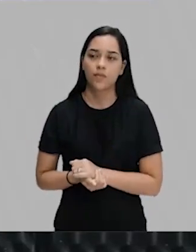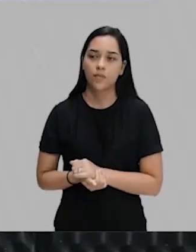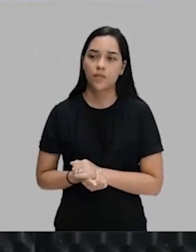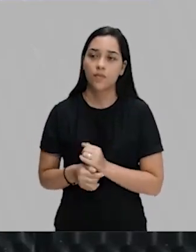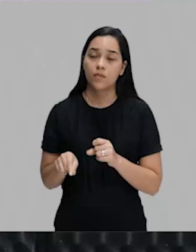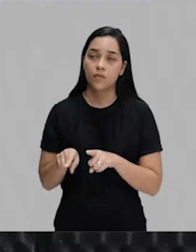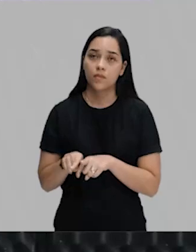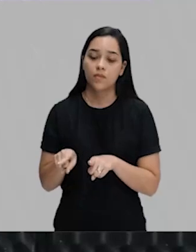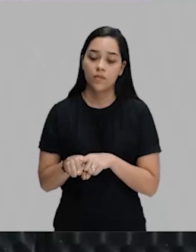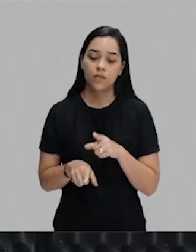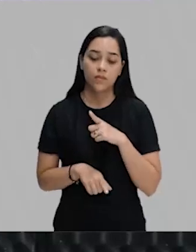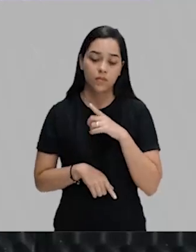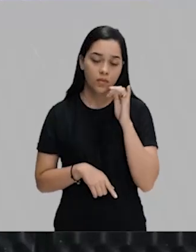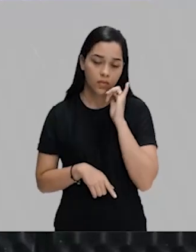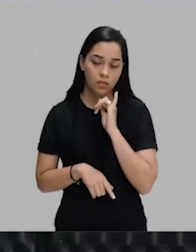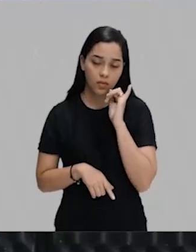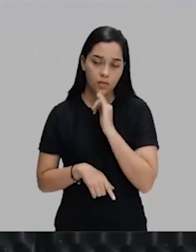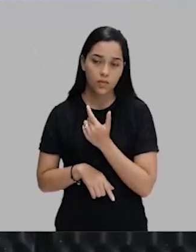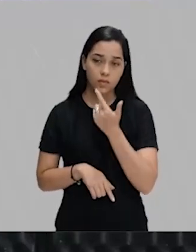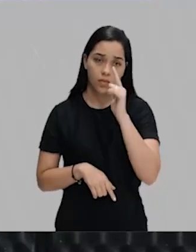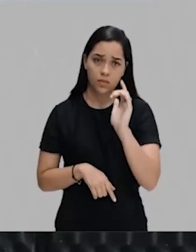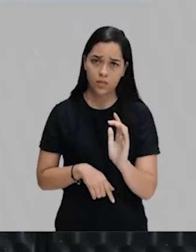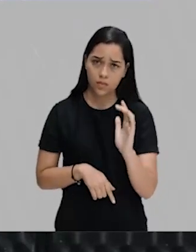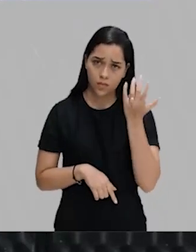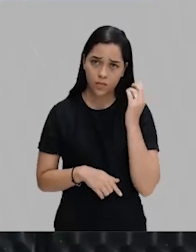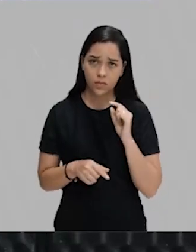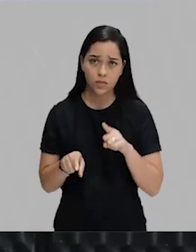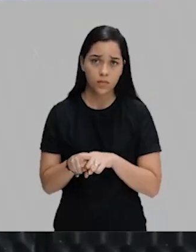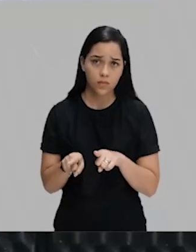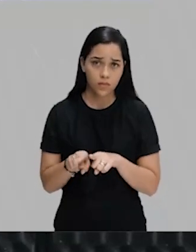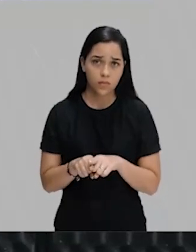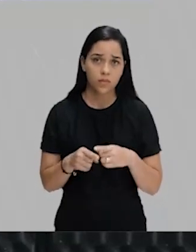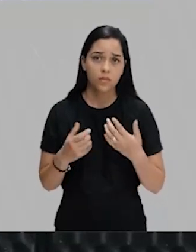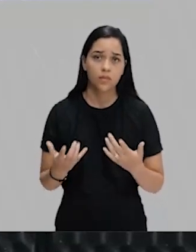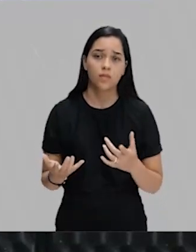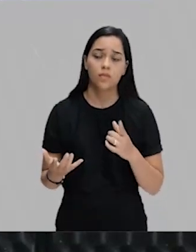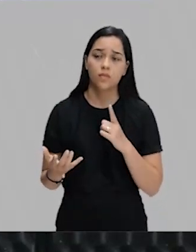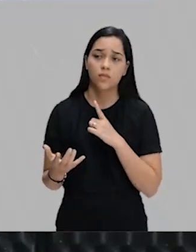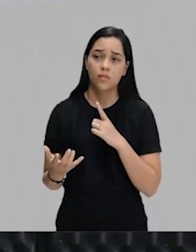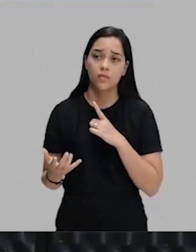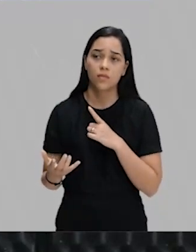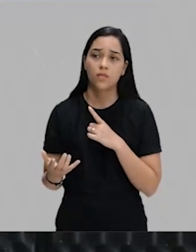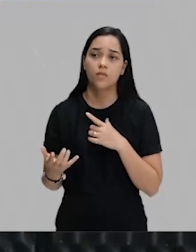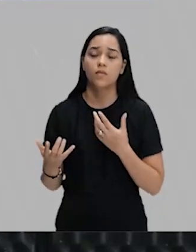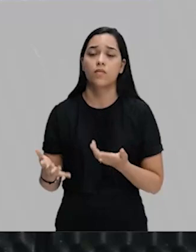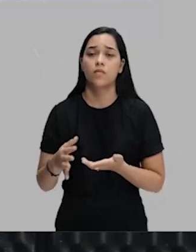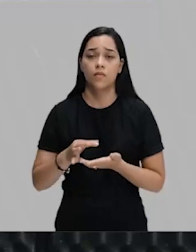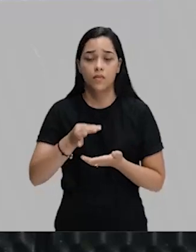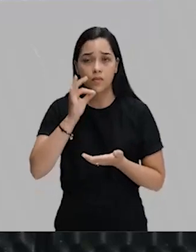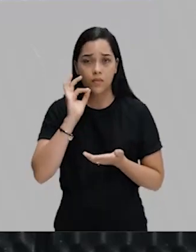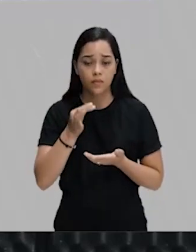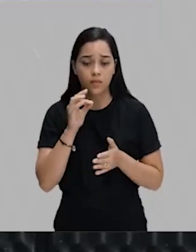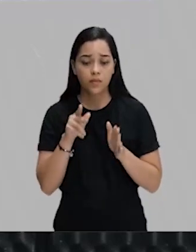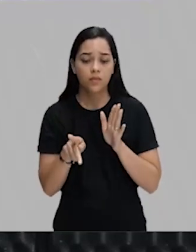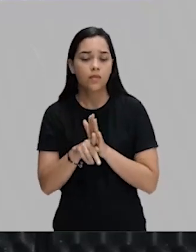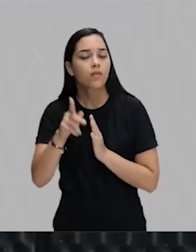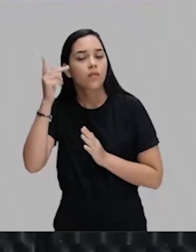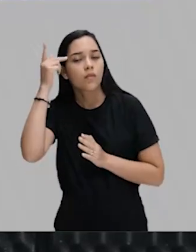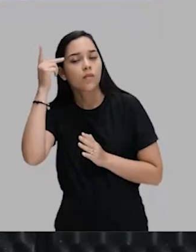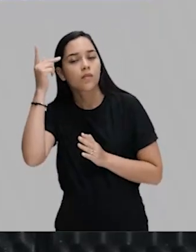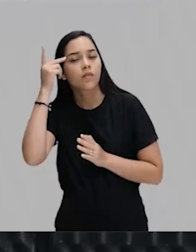Nós temos, por exemplo, um outro sinal dessa modernização, o café no Oeste Paulista.